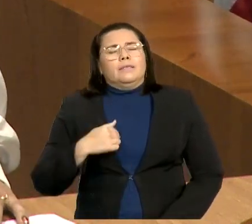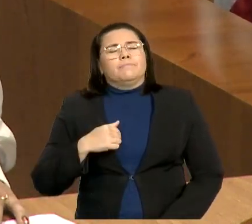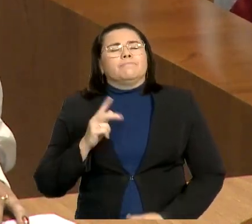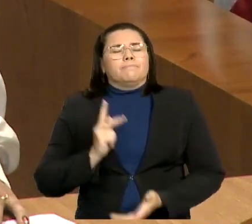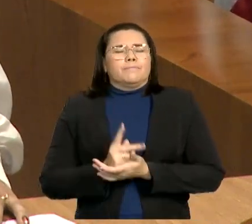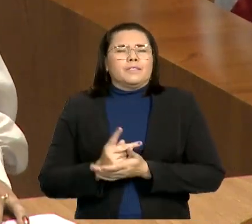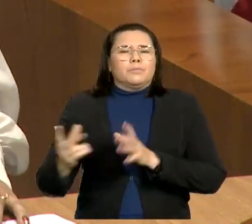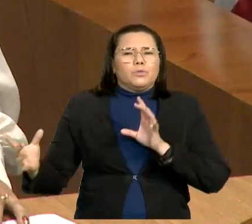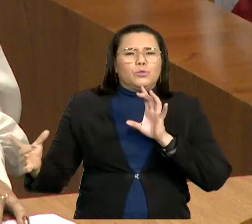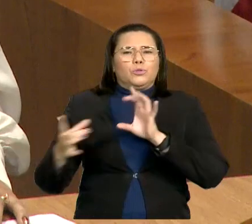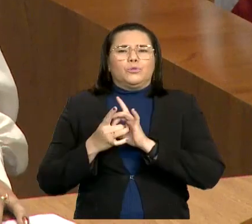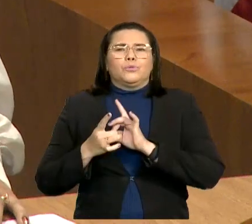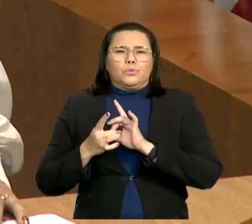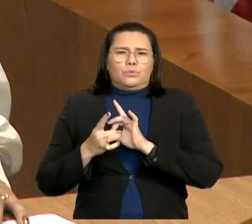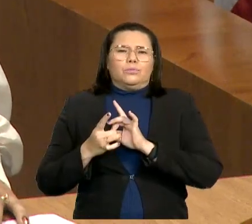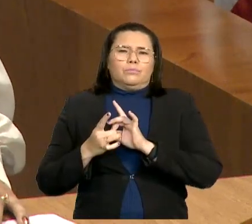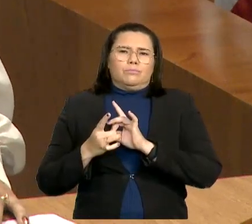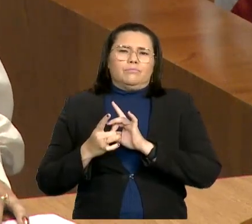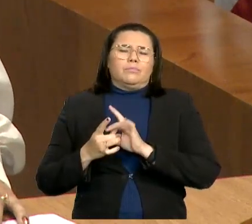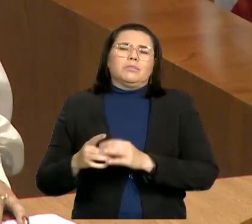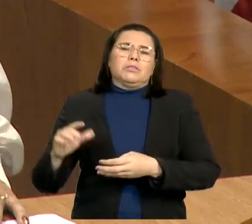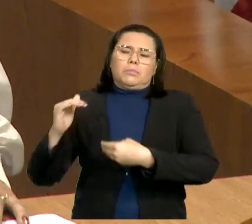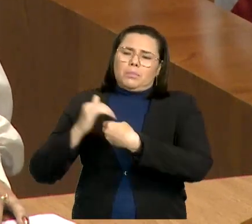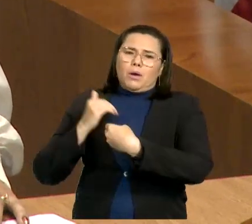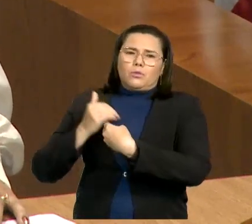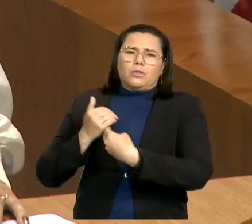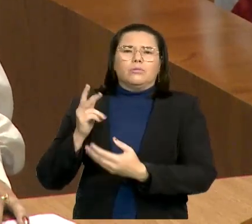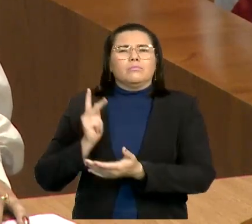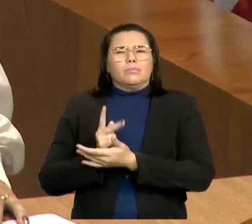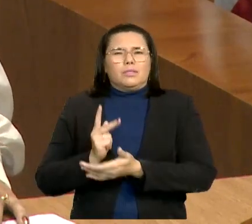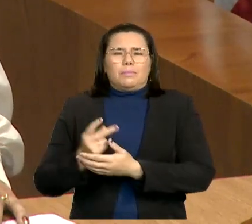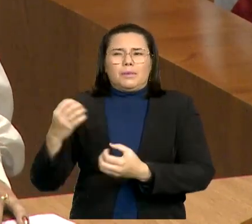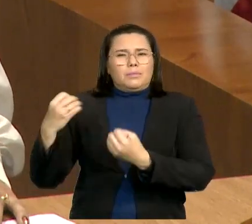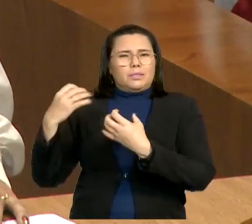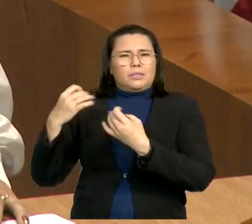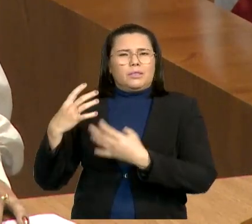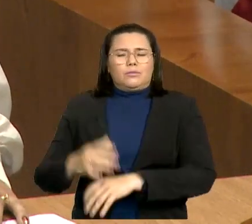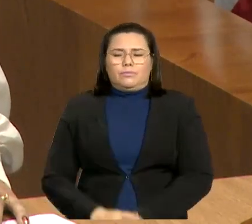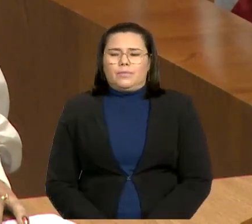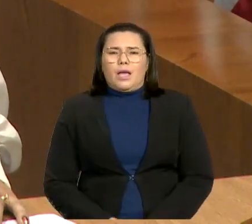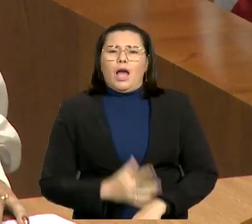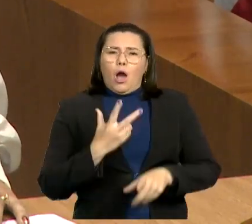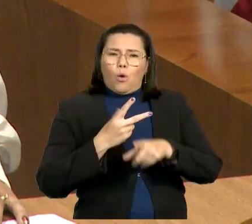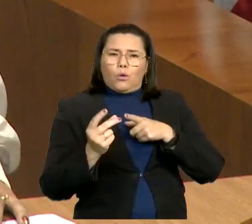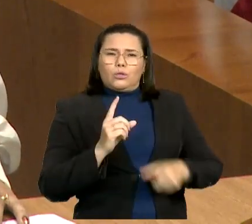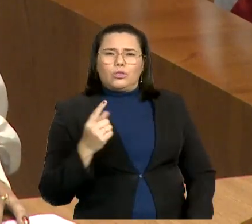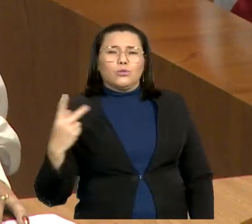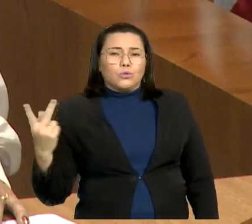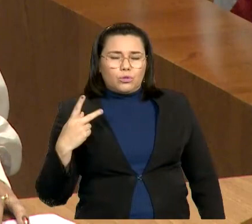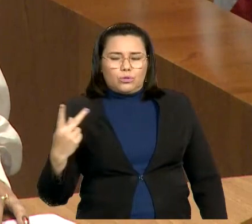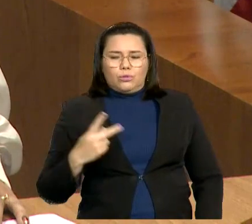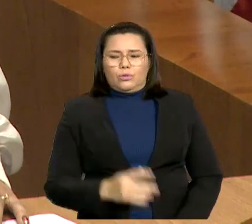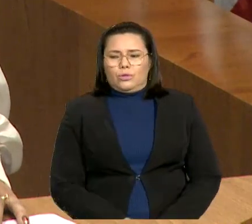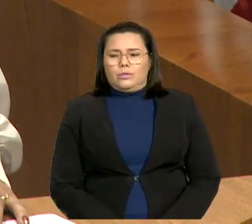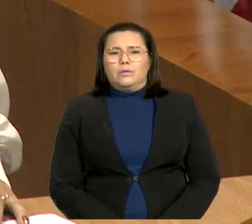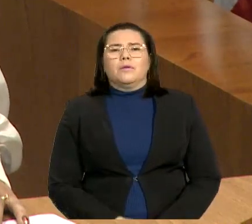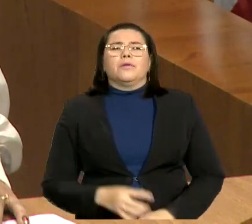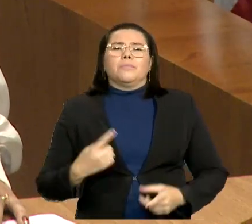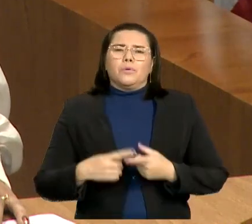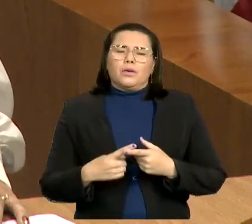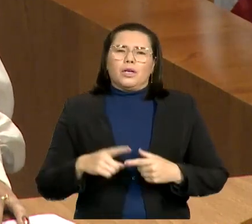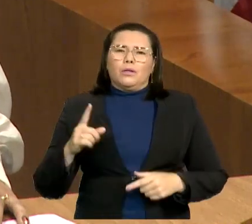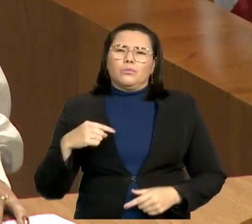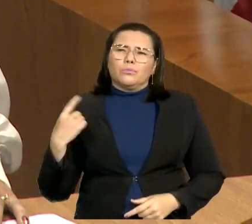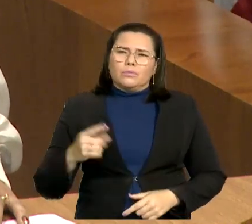professor nessa trajetória política. Com certeza, essa vitória é nossa e também de todas as lideranças que não medem esforços para ir a